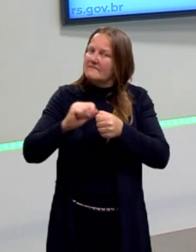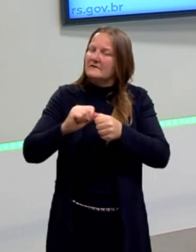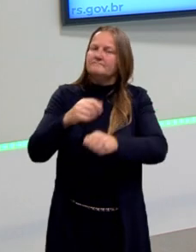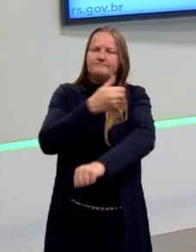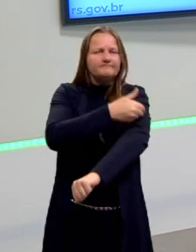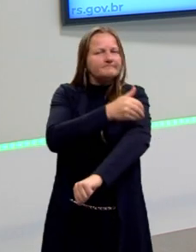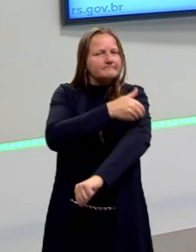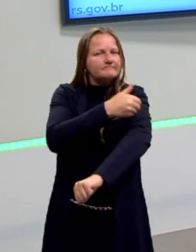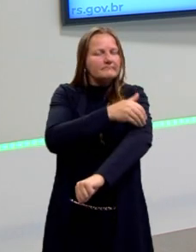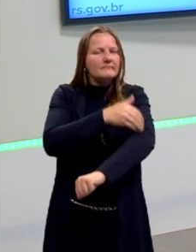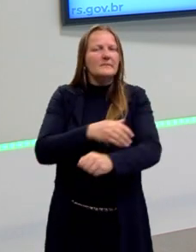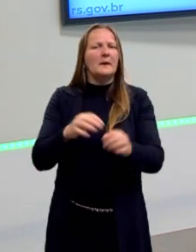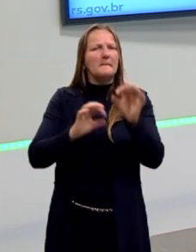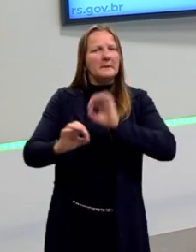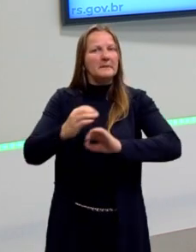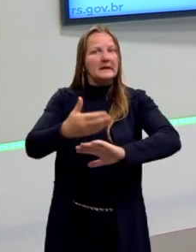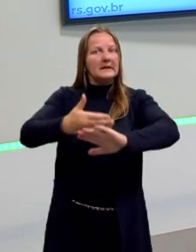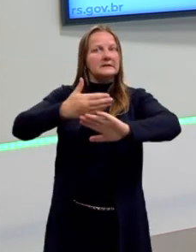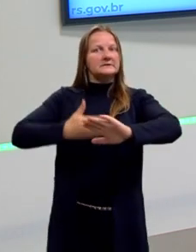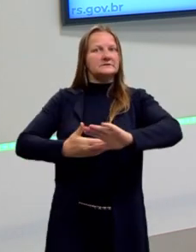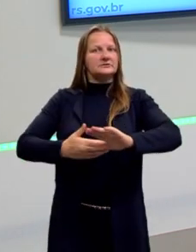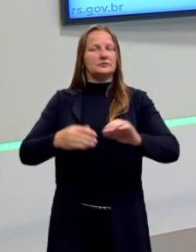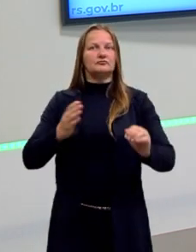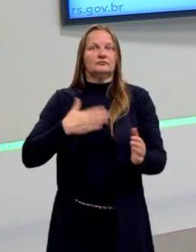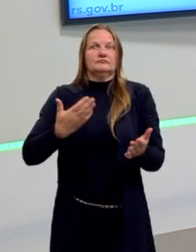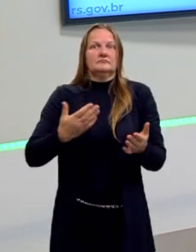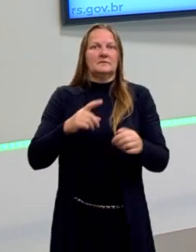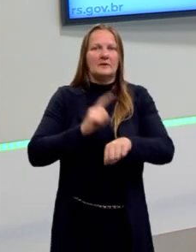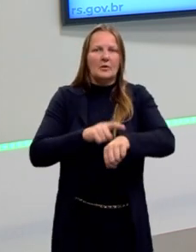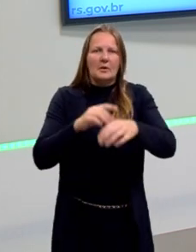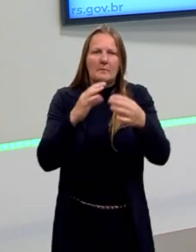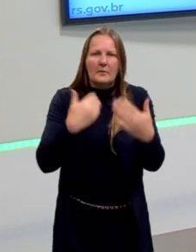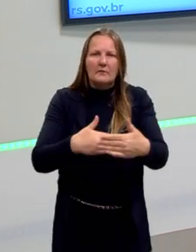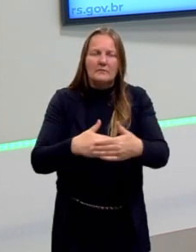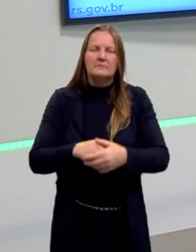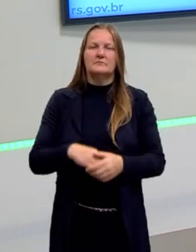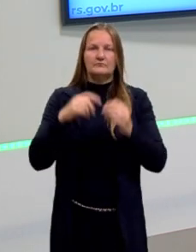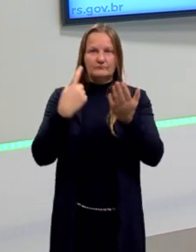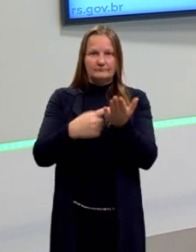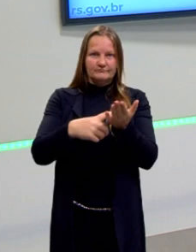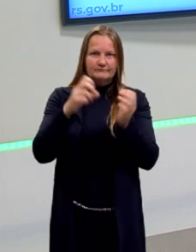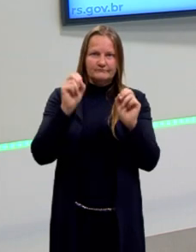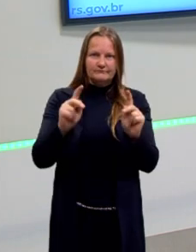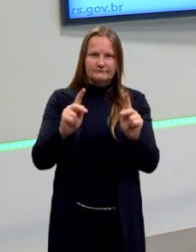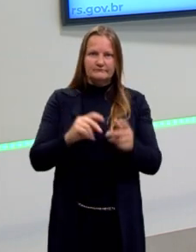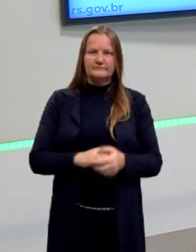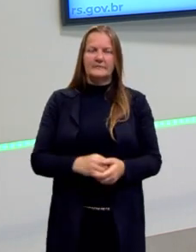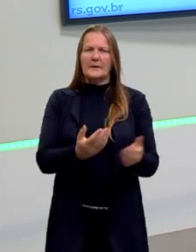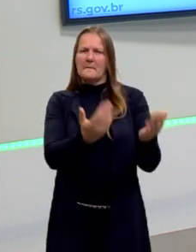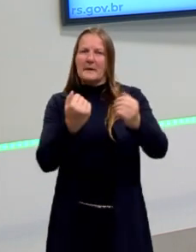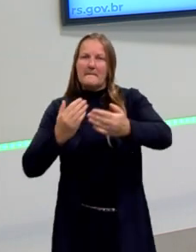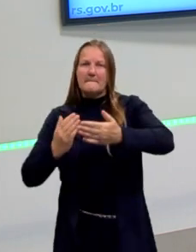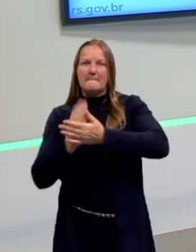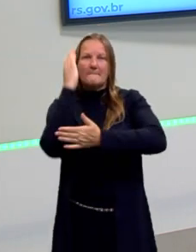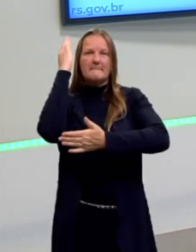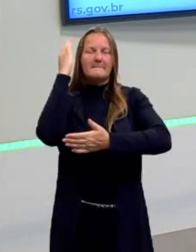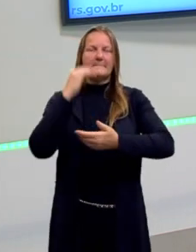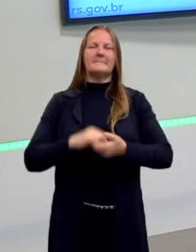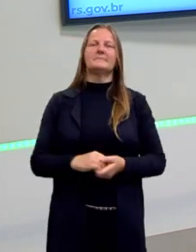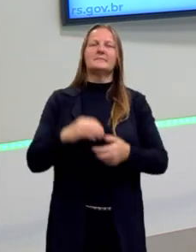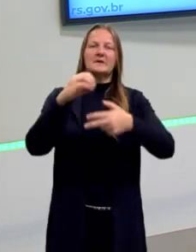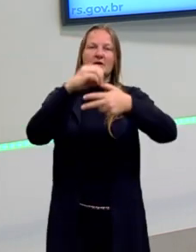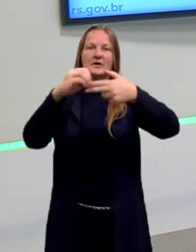simulado, se prepare para não ter surpresas no dia da prova. Ok? Então, combinado. Vamos lá. Partiu passar o ENEM